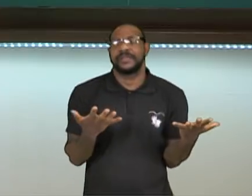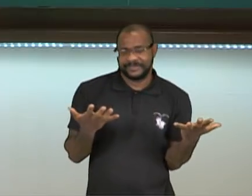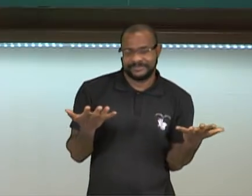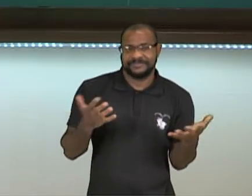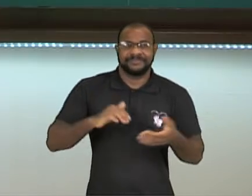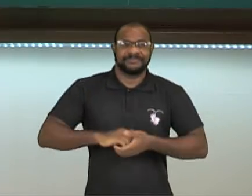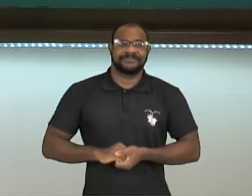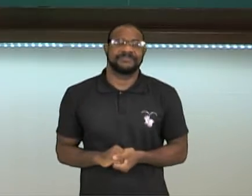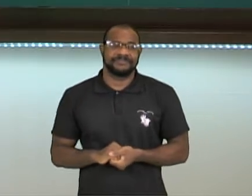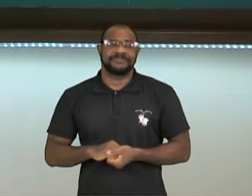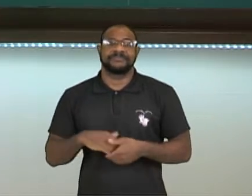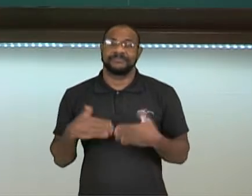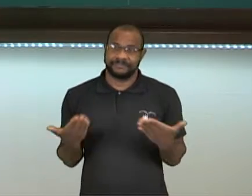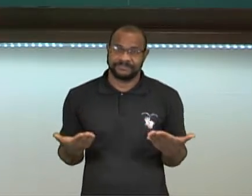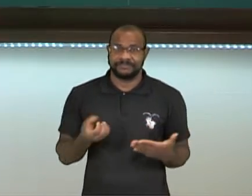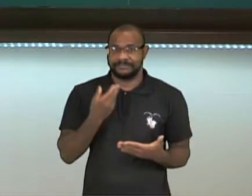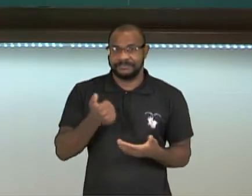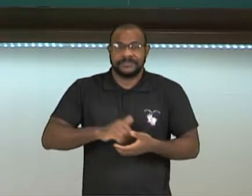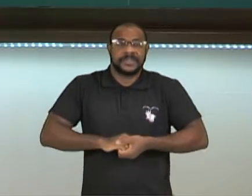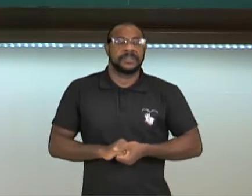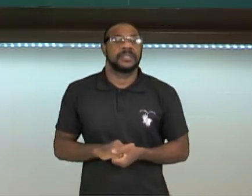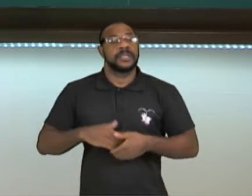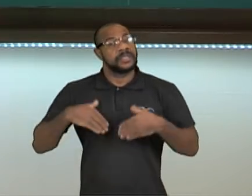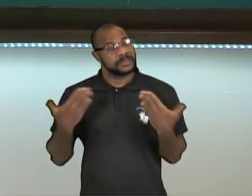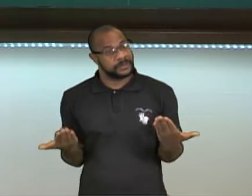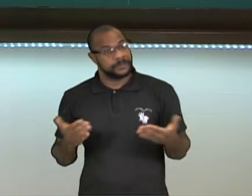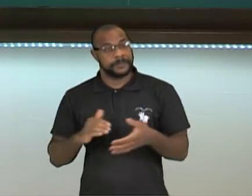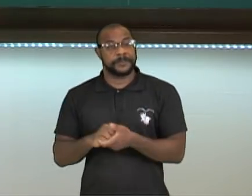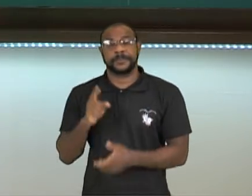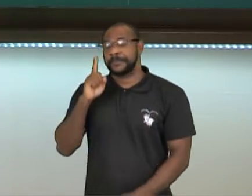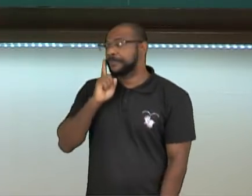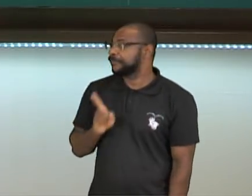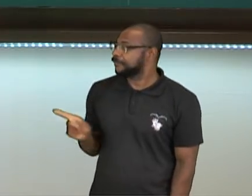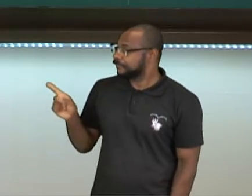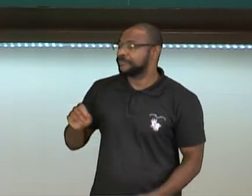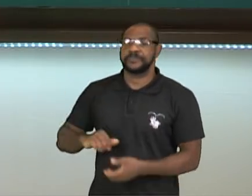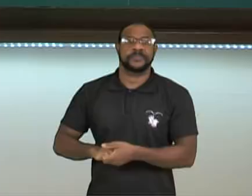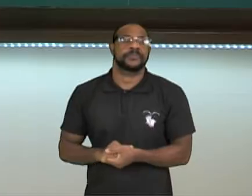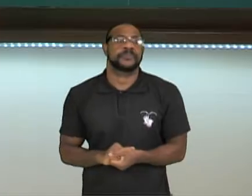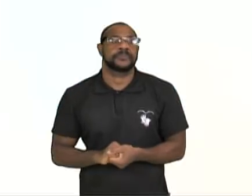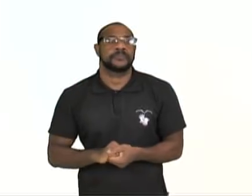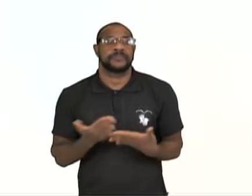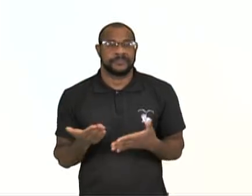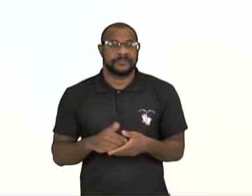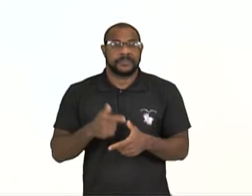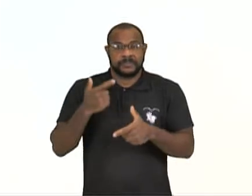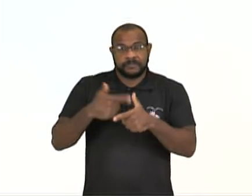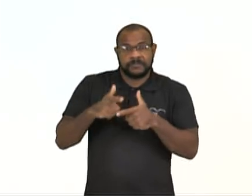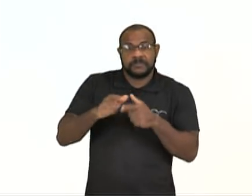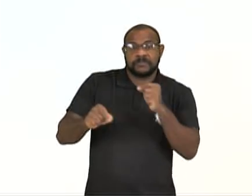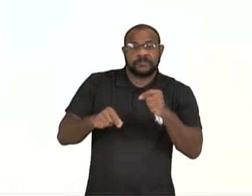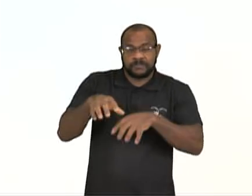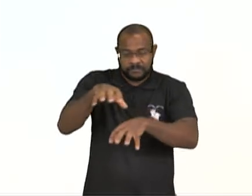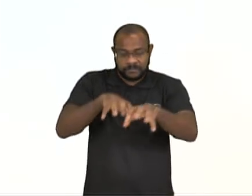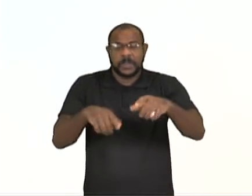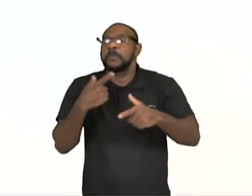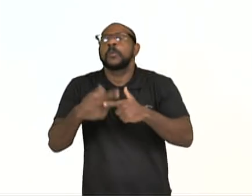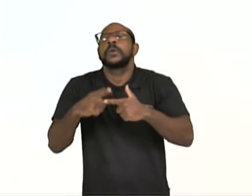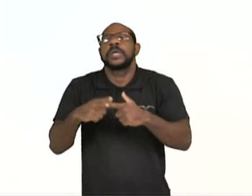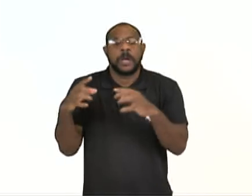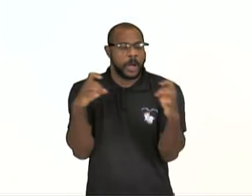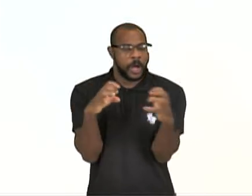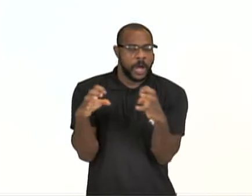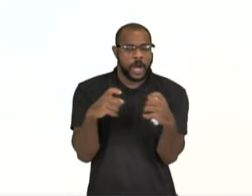acontecendo. Tá bom? Então, olha só. Questões territoriais. Por que eles brigam?